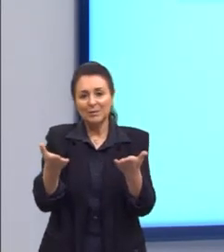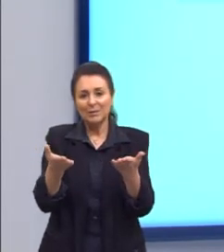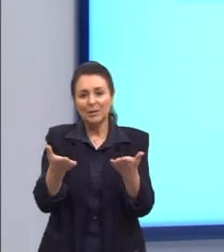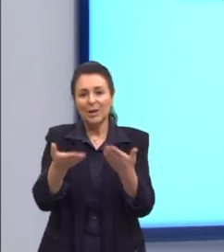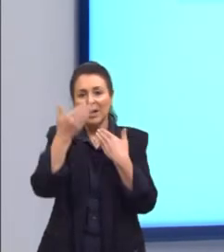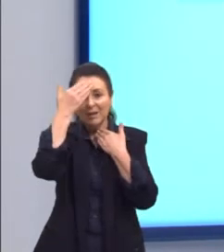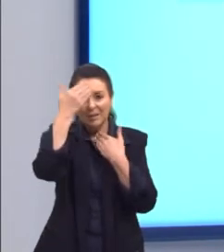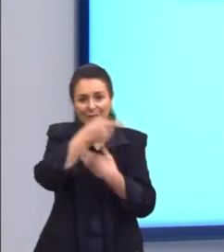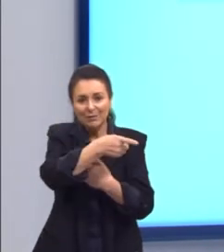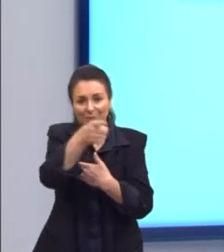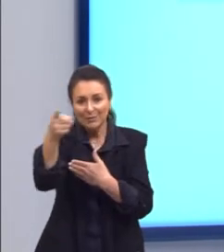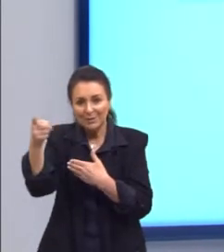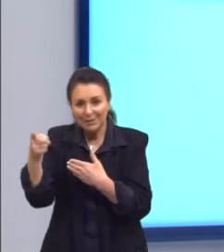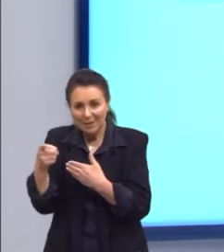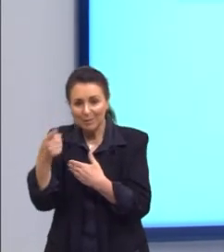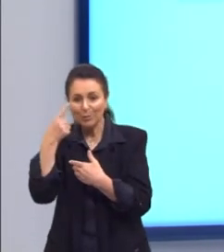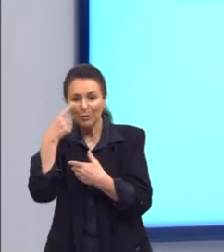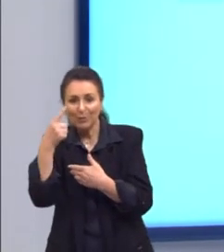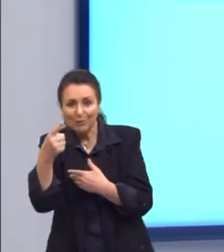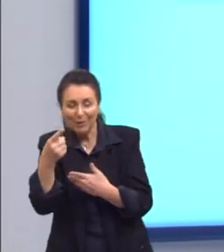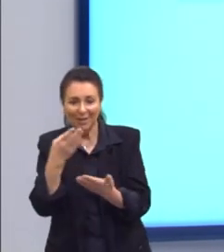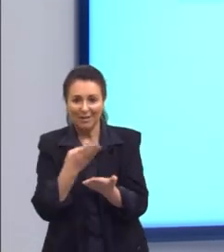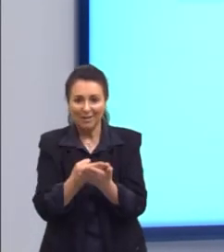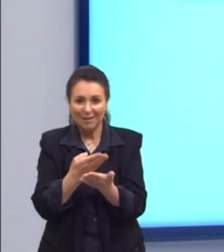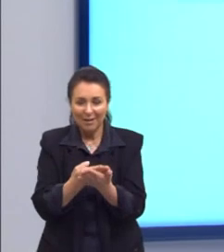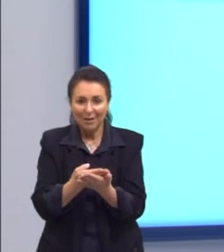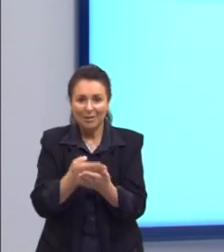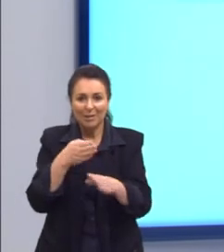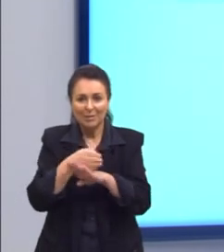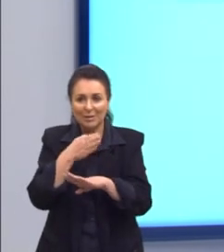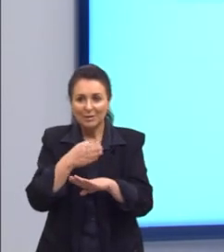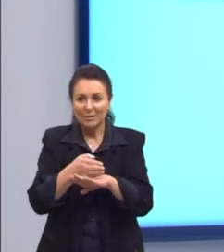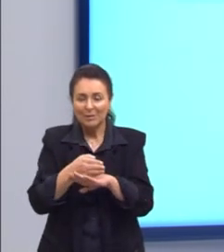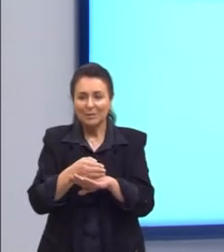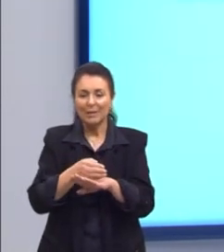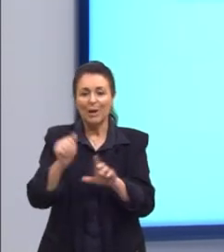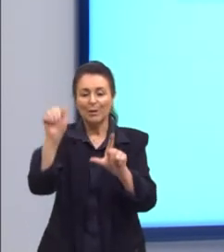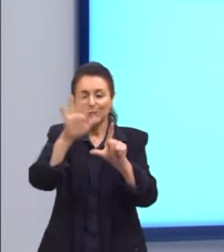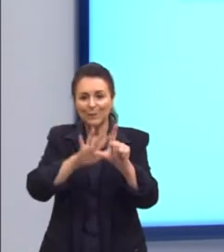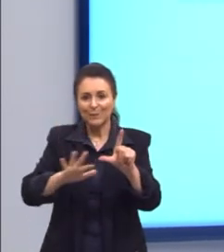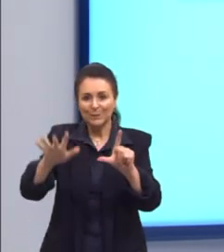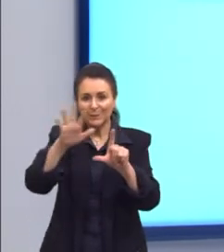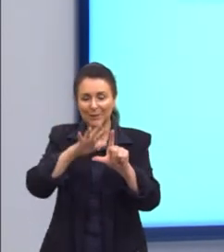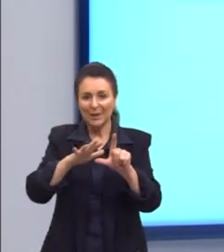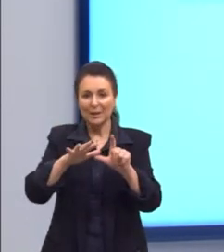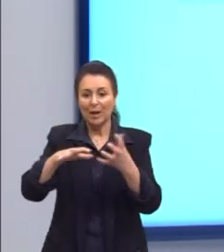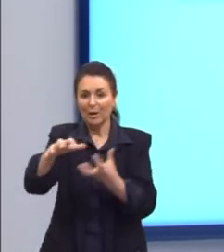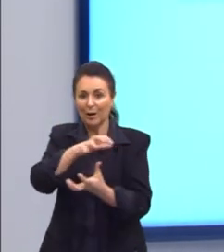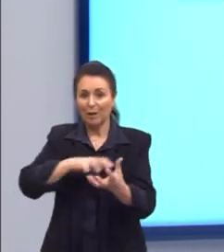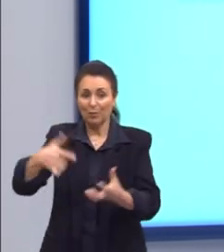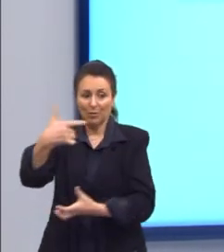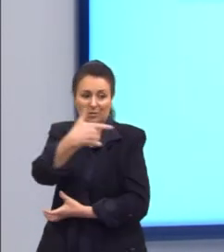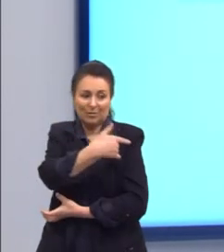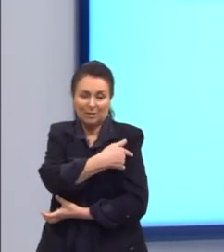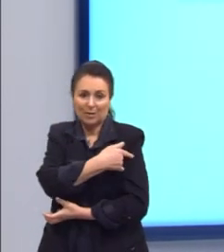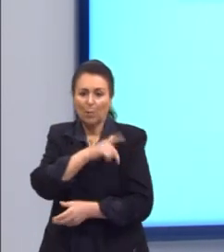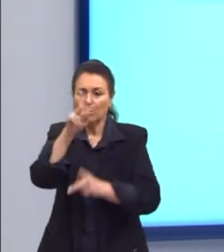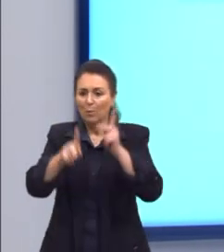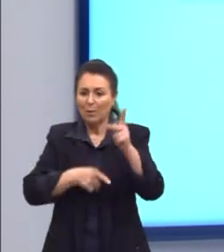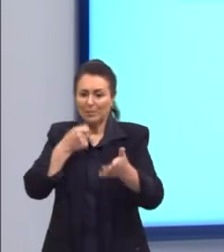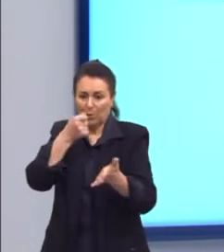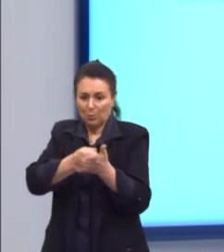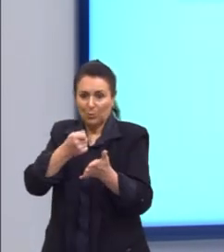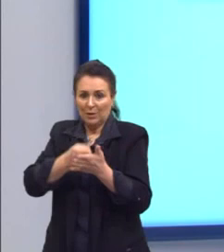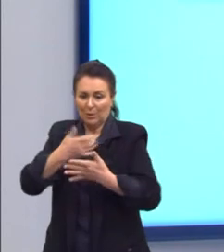agradecer a vocês pela audiência, por assistir à aula. Uma charge da revolta da vacina, da população lutando contra